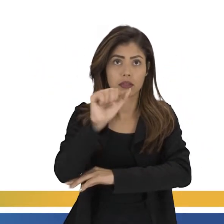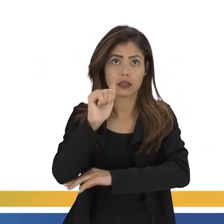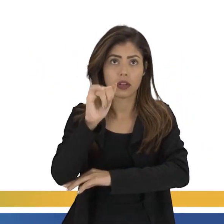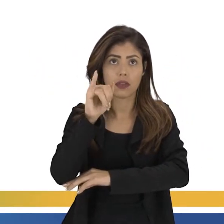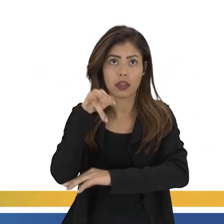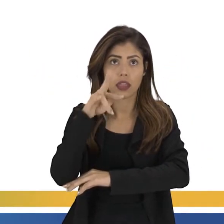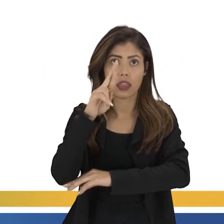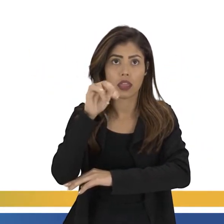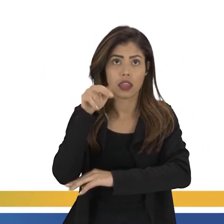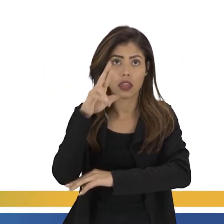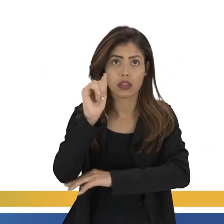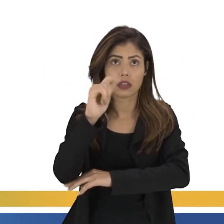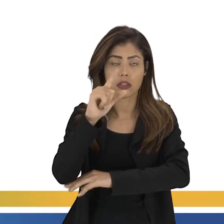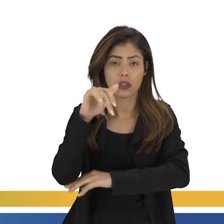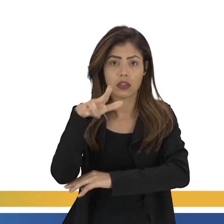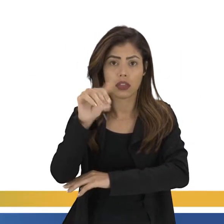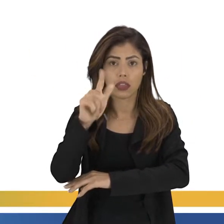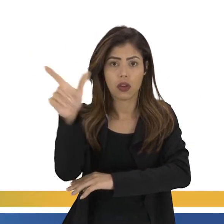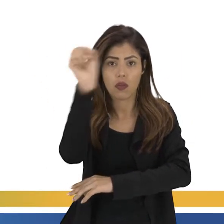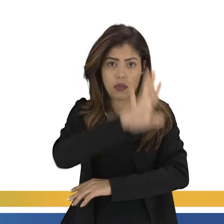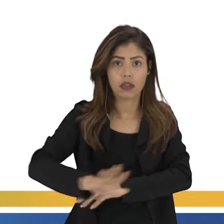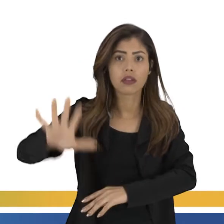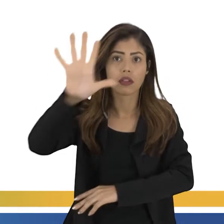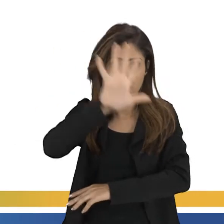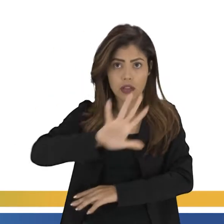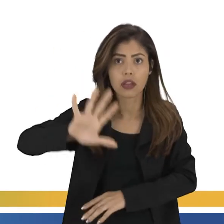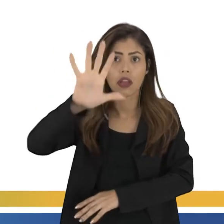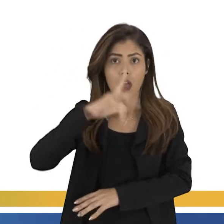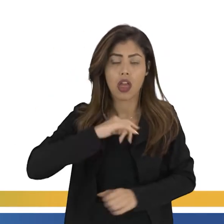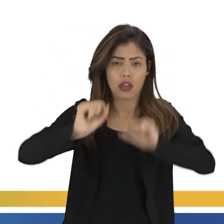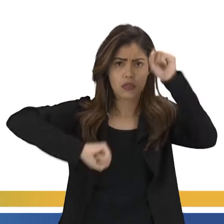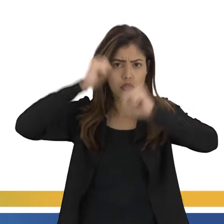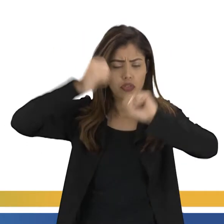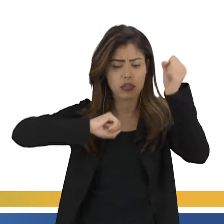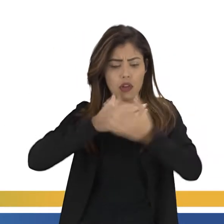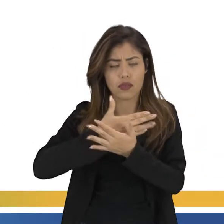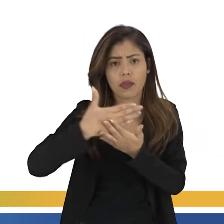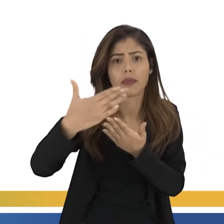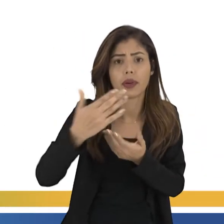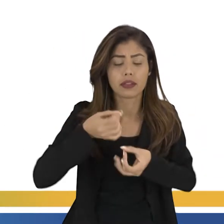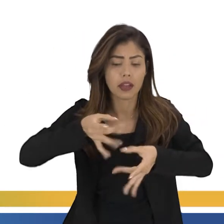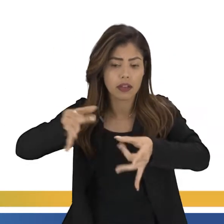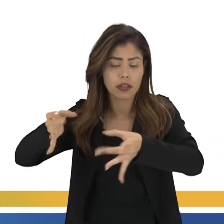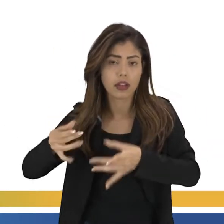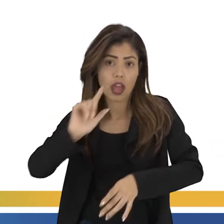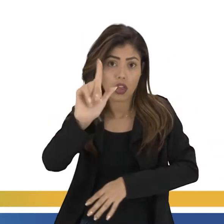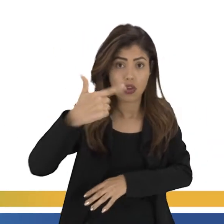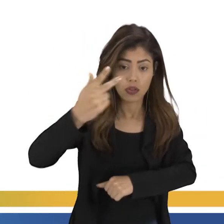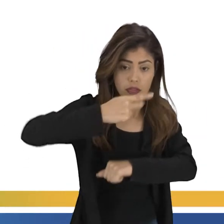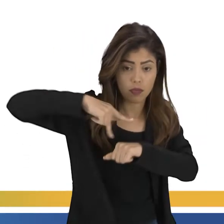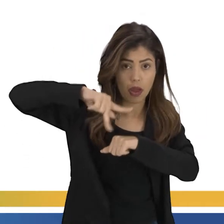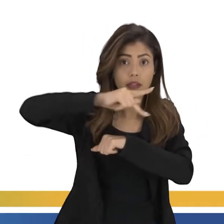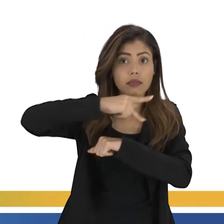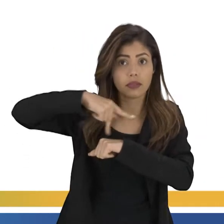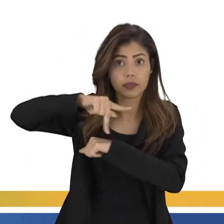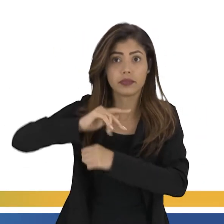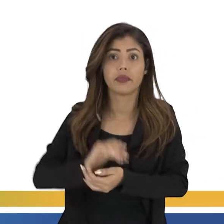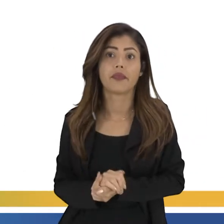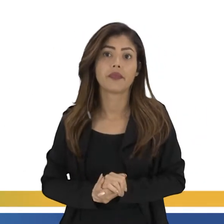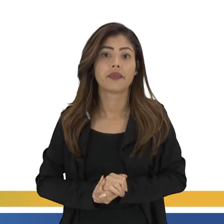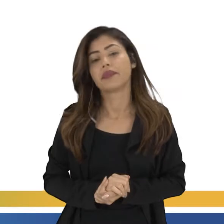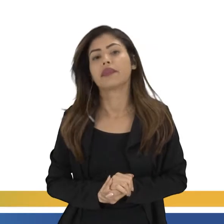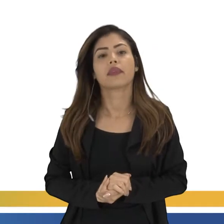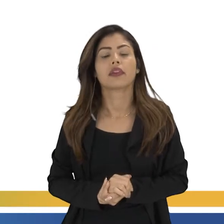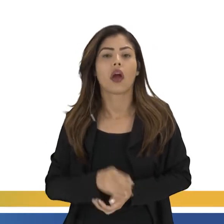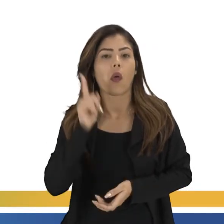né? Internacional, a Bolsa quebra, os industriais, eles começam a investir em outros países, né? E,